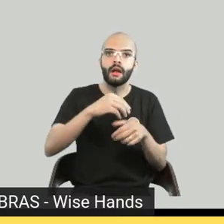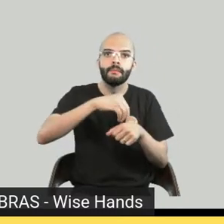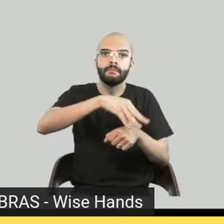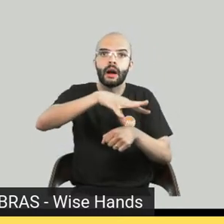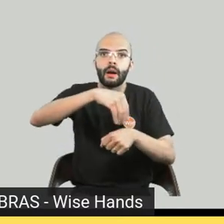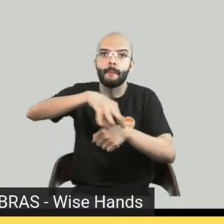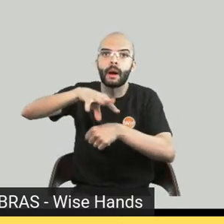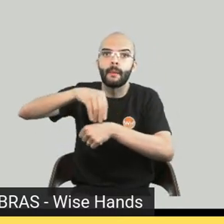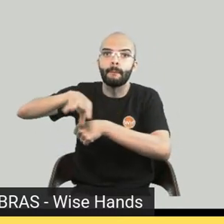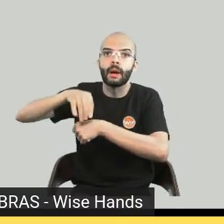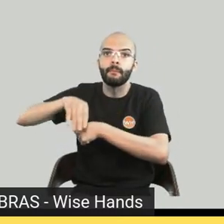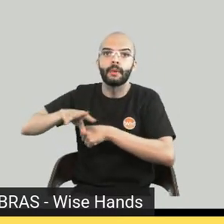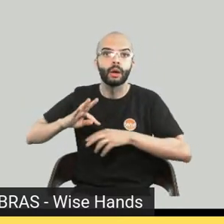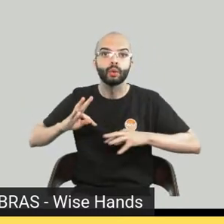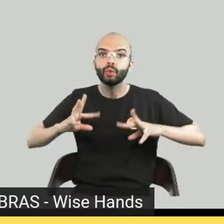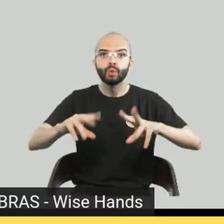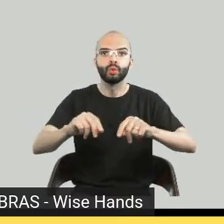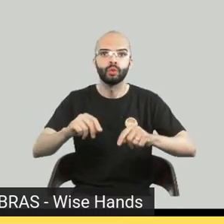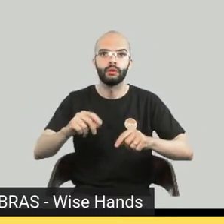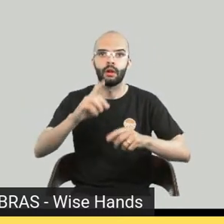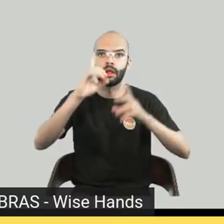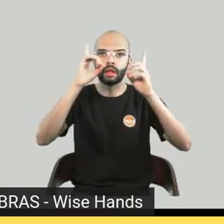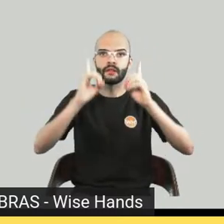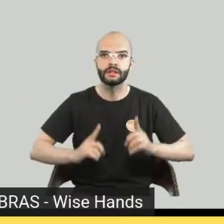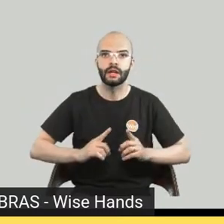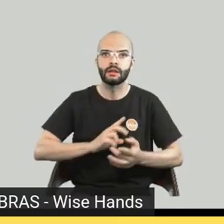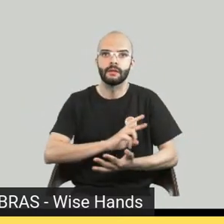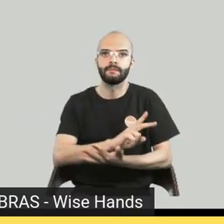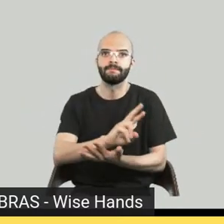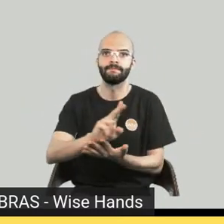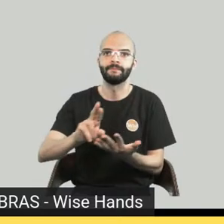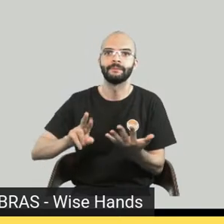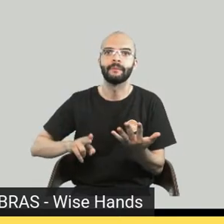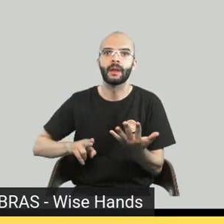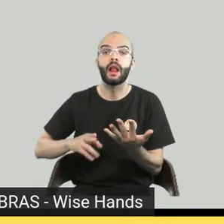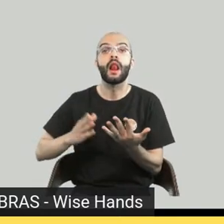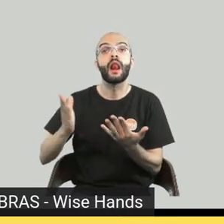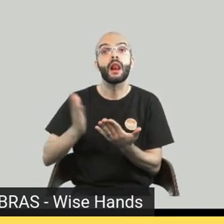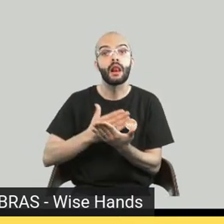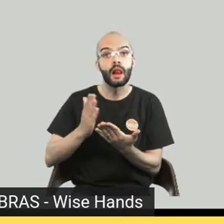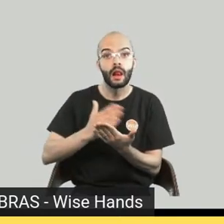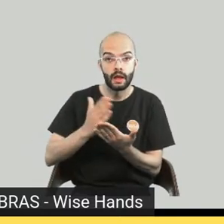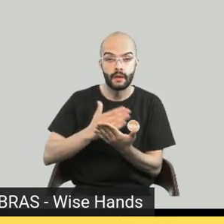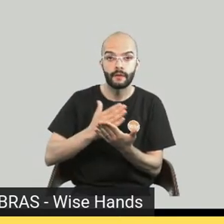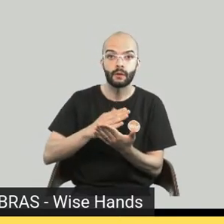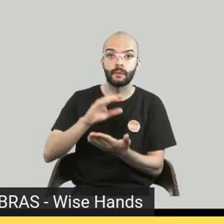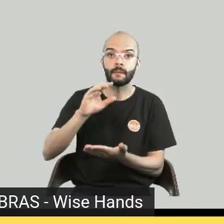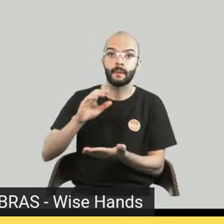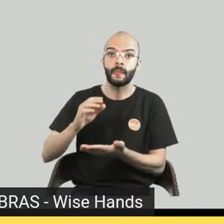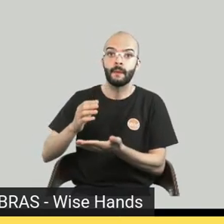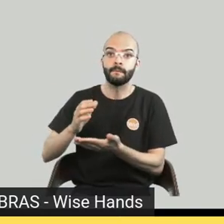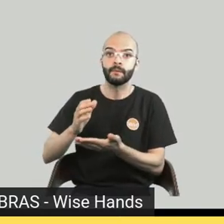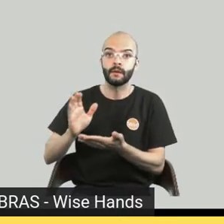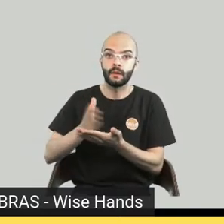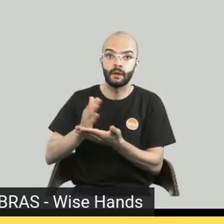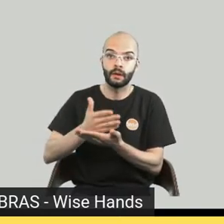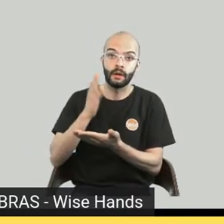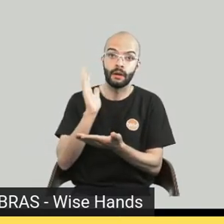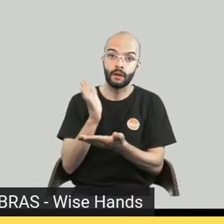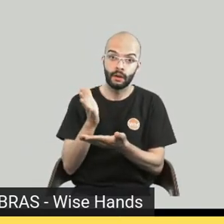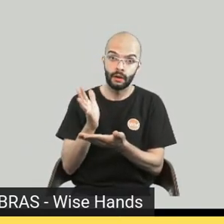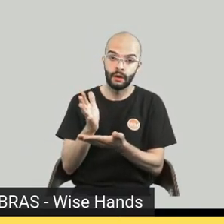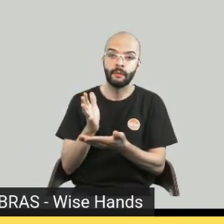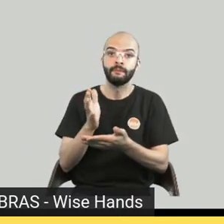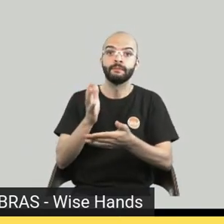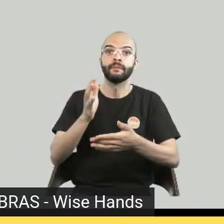a gente fala, será que a gente não consegue dividir o mesmo livro entre as pessoas que não têm problema de visão, as que têm